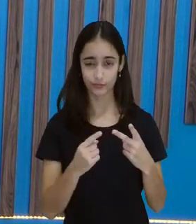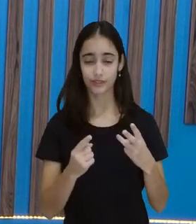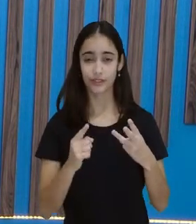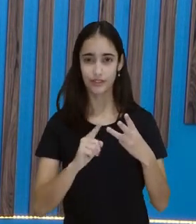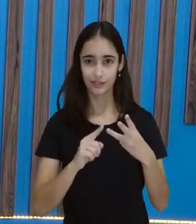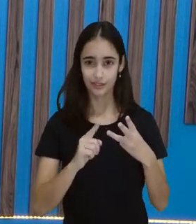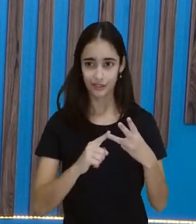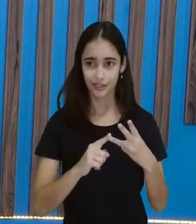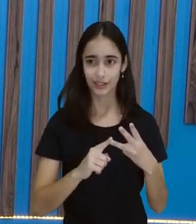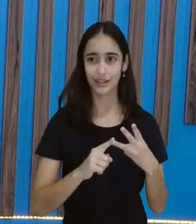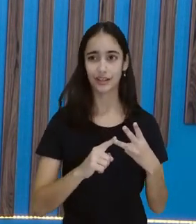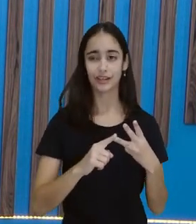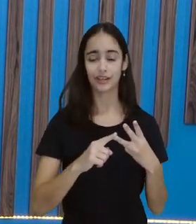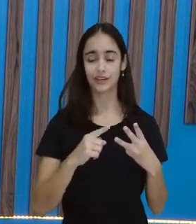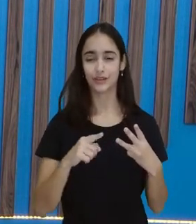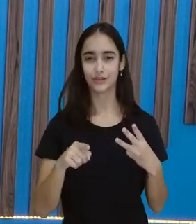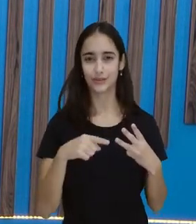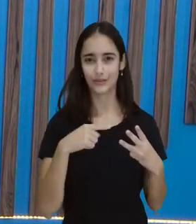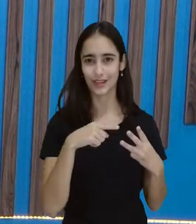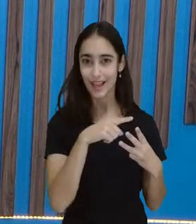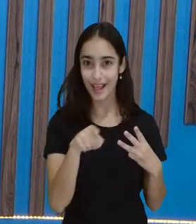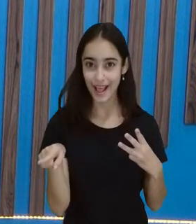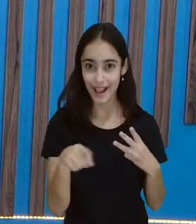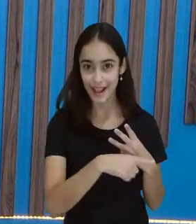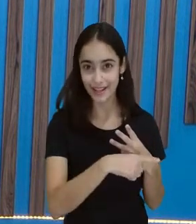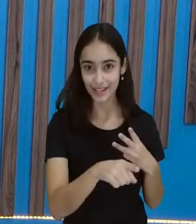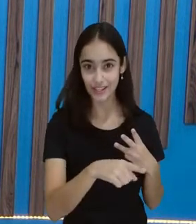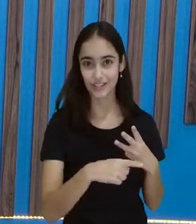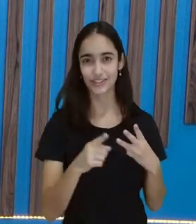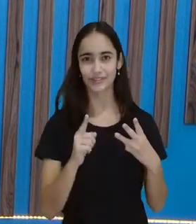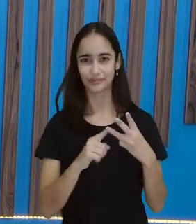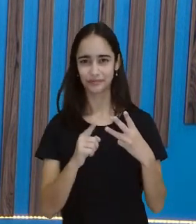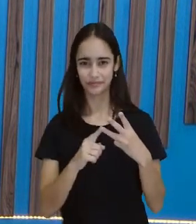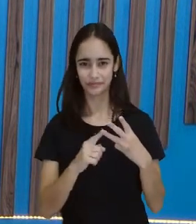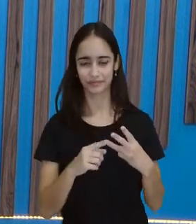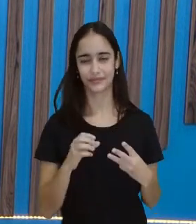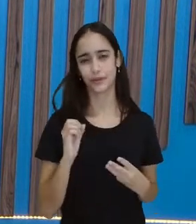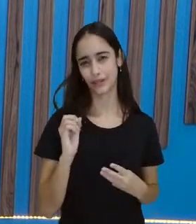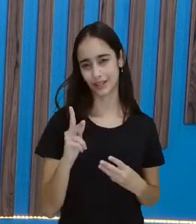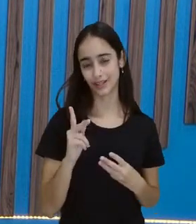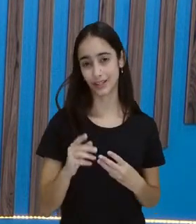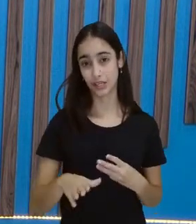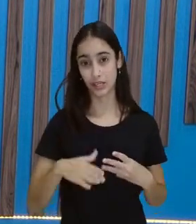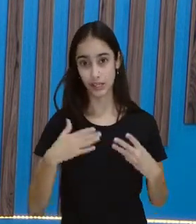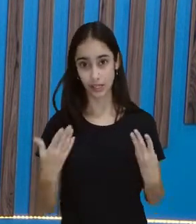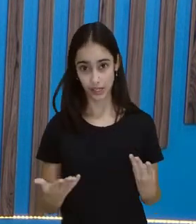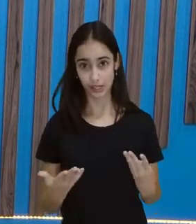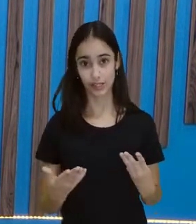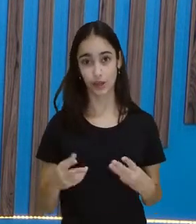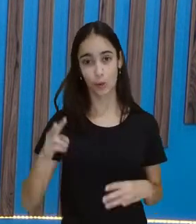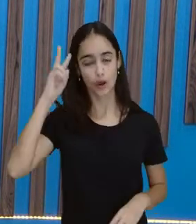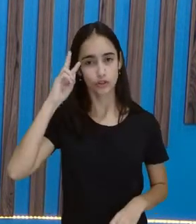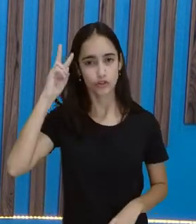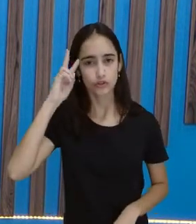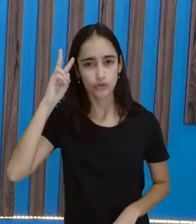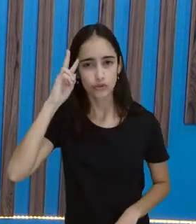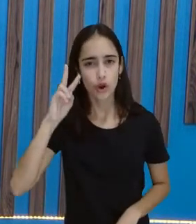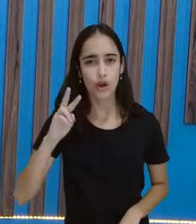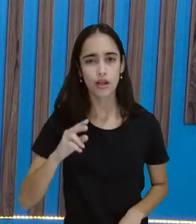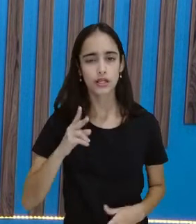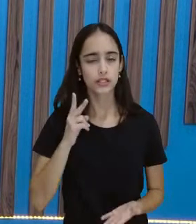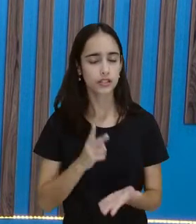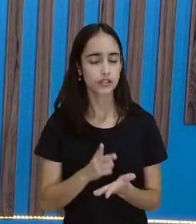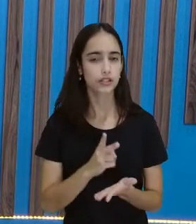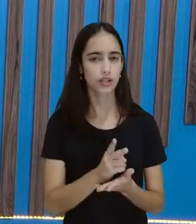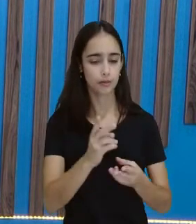tá? Então, as fábulas sempre são contadas na terceira pessoa. Você nunca vai encontrar